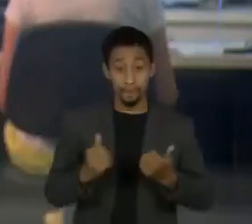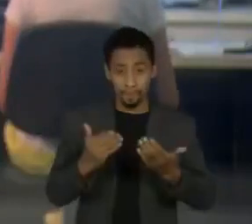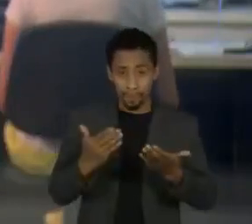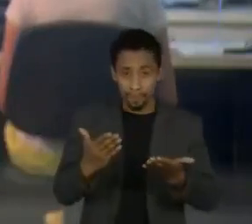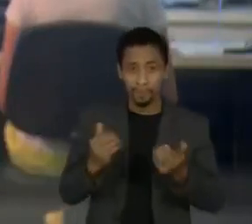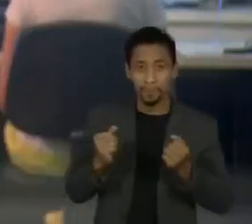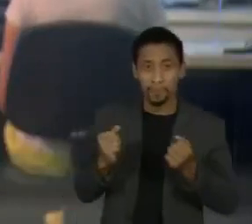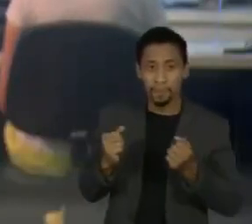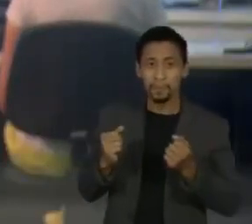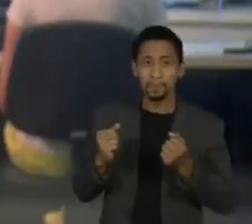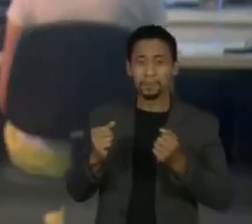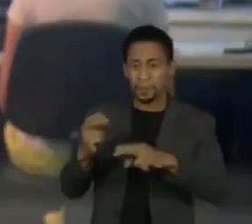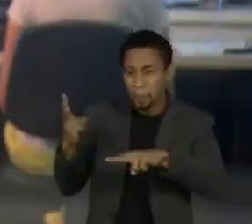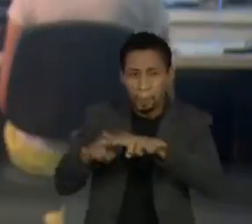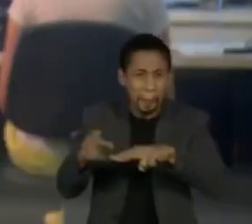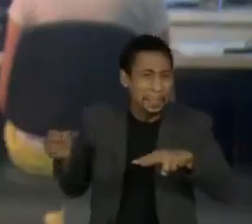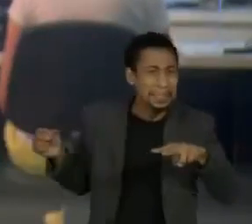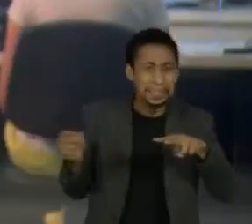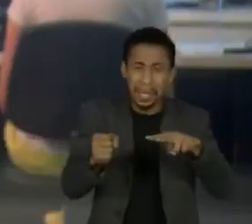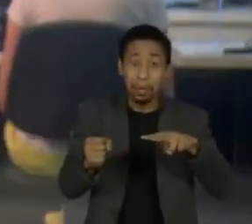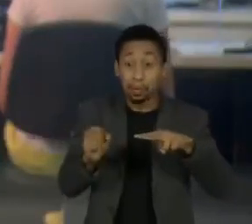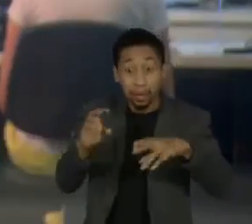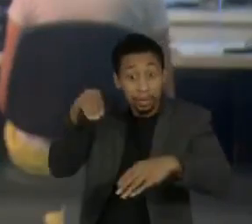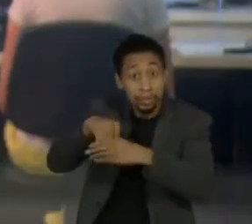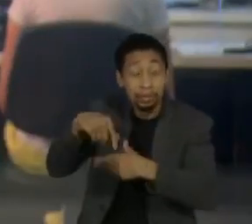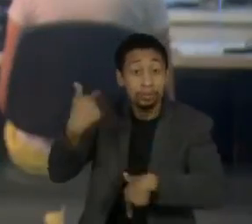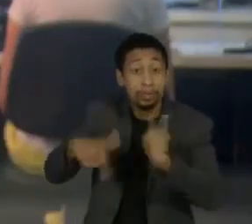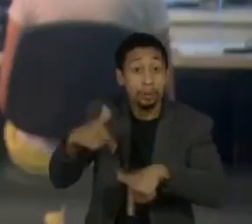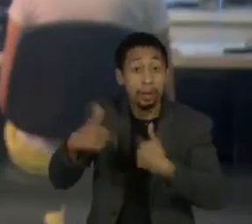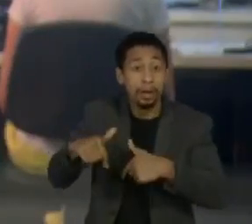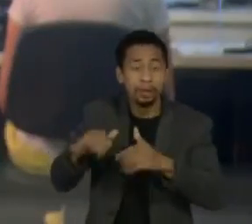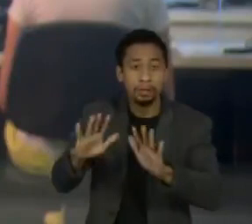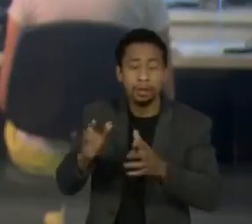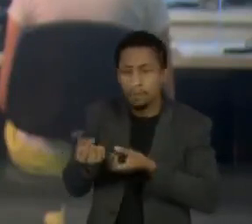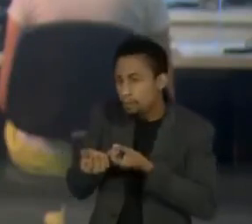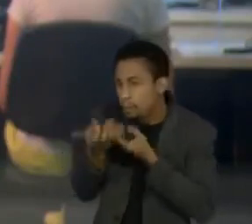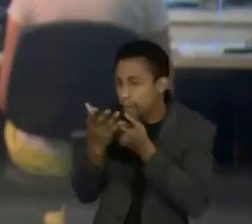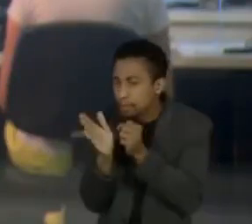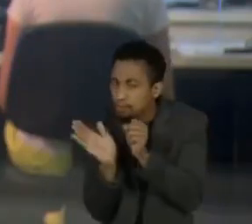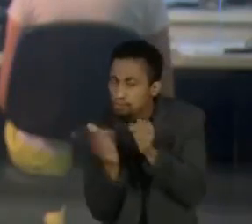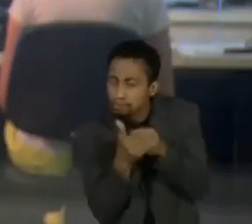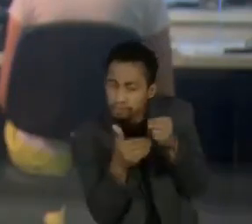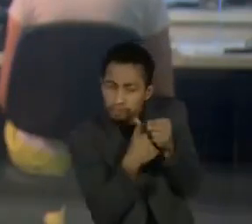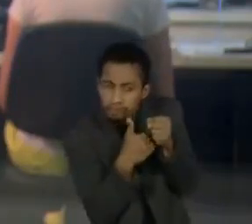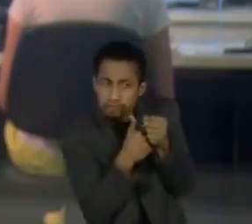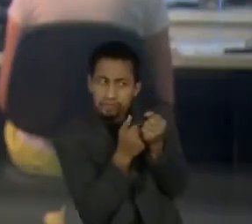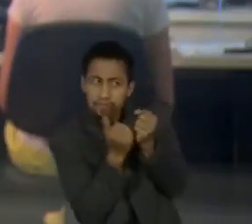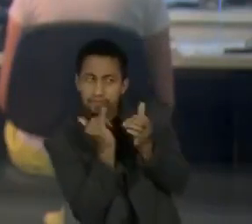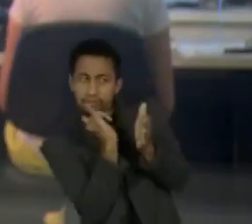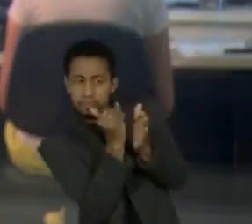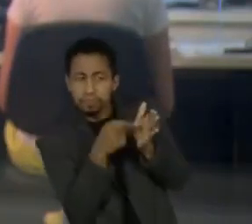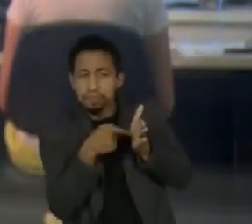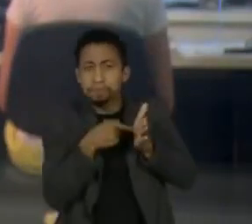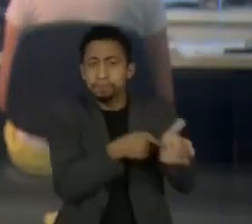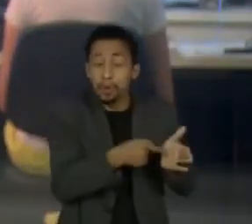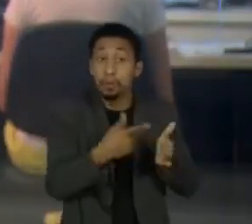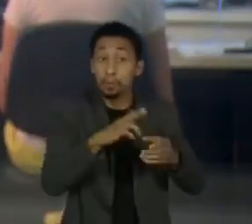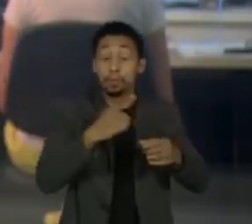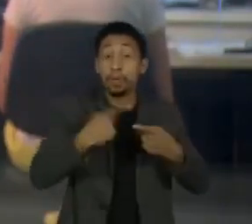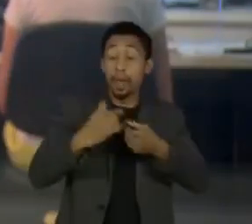Espancamentos e prisões dentro do trabalho. Informações passadas secretamente a órgãos de repressão.